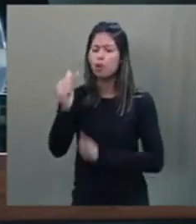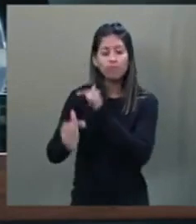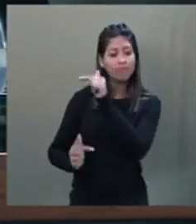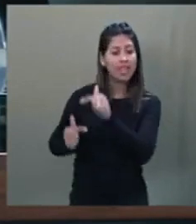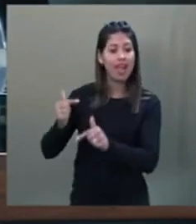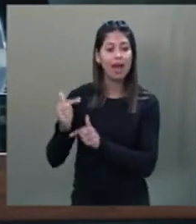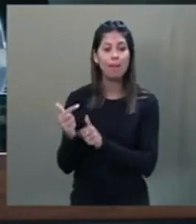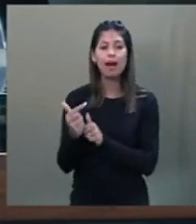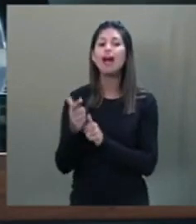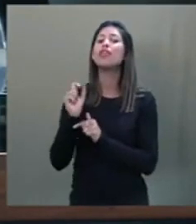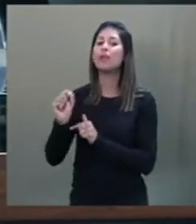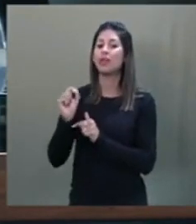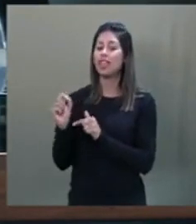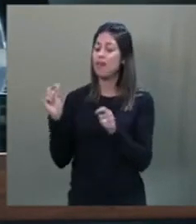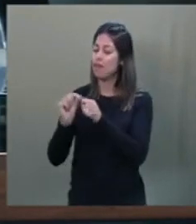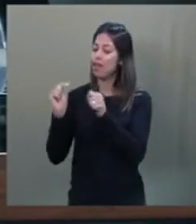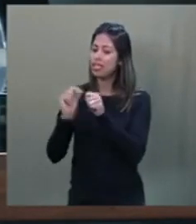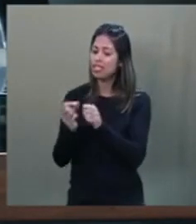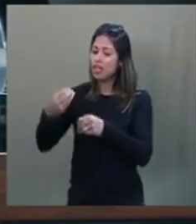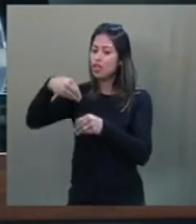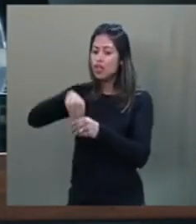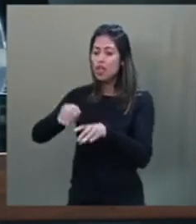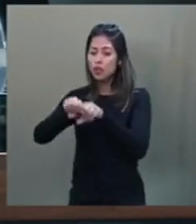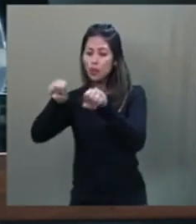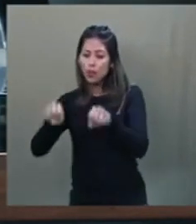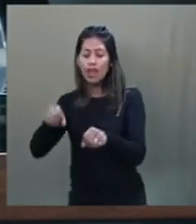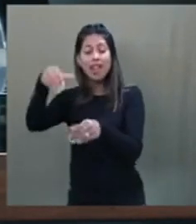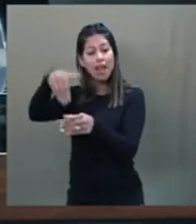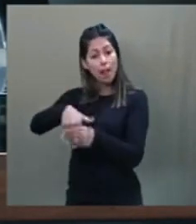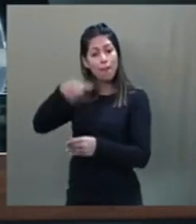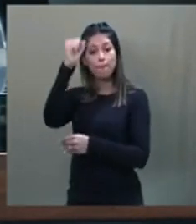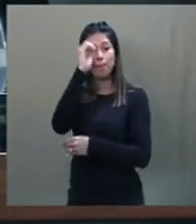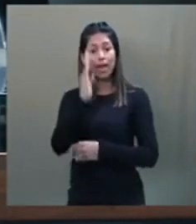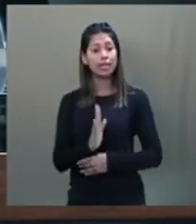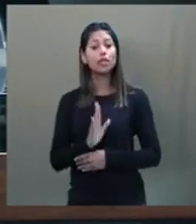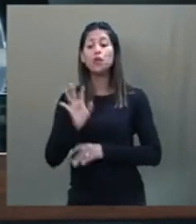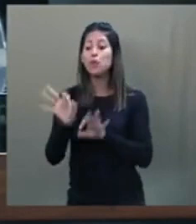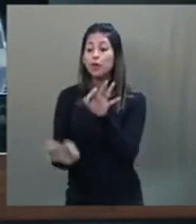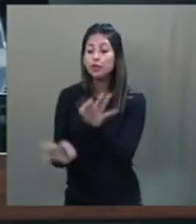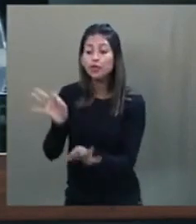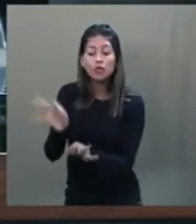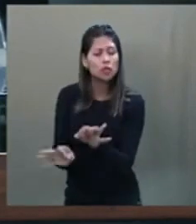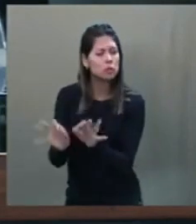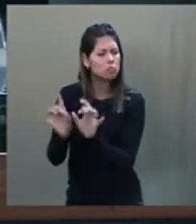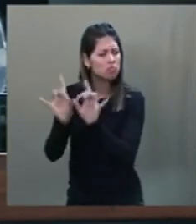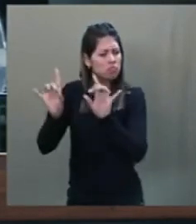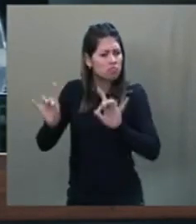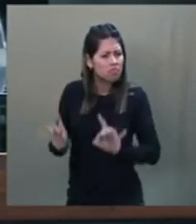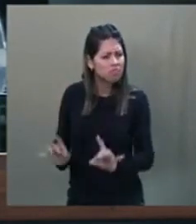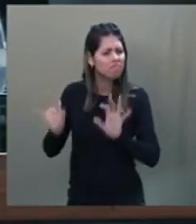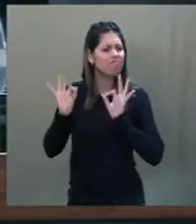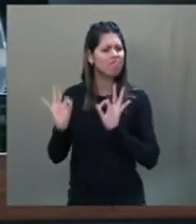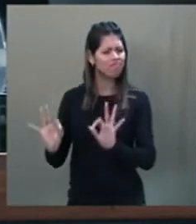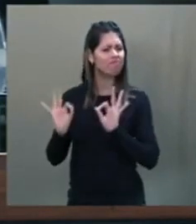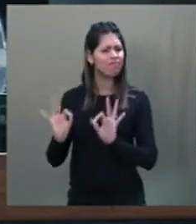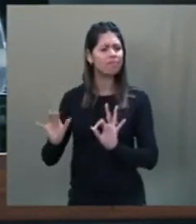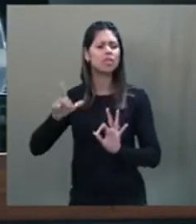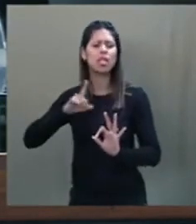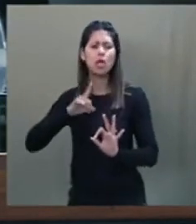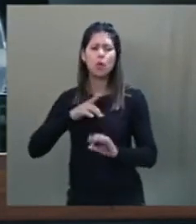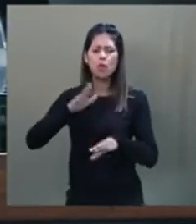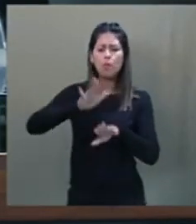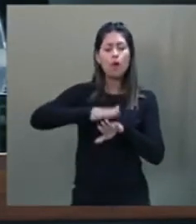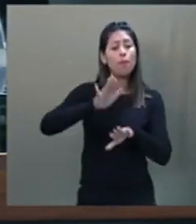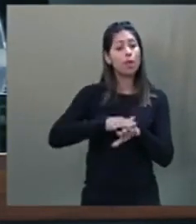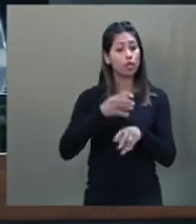que realiza a justiça eleitoral brasileira. Uma justiça especializada, que custa ao erário